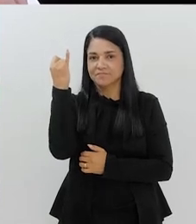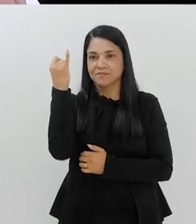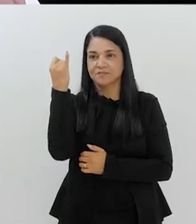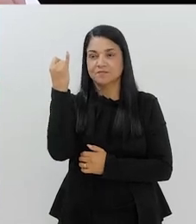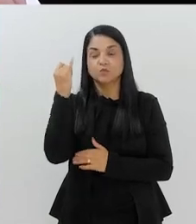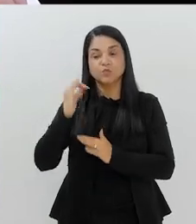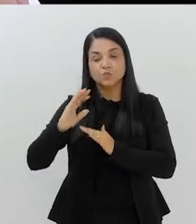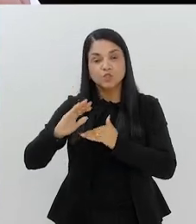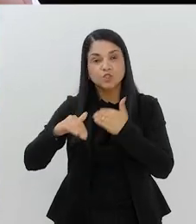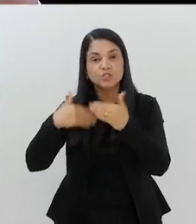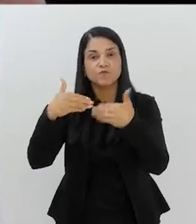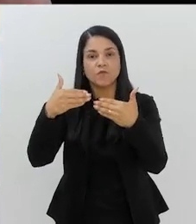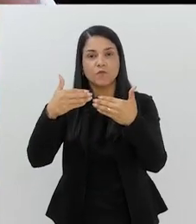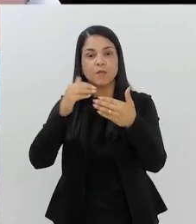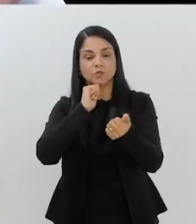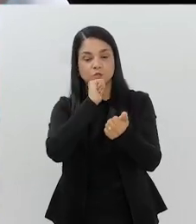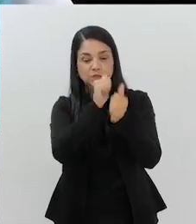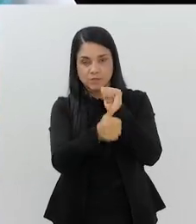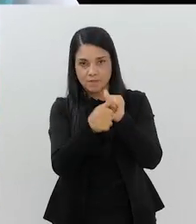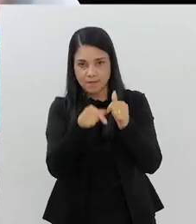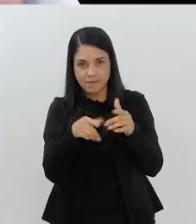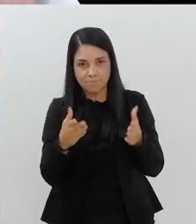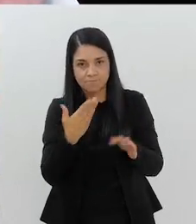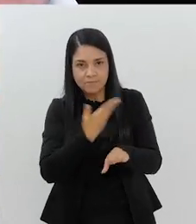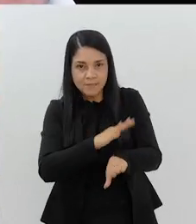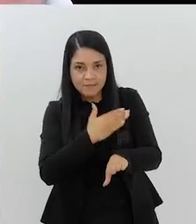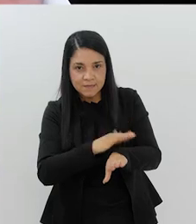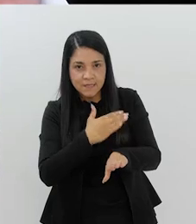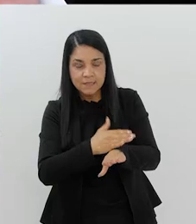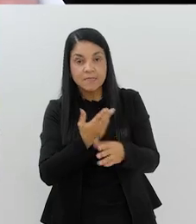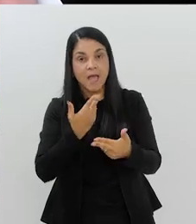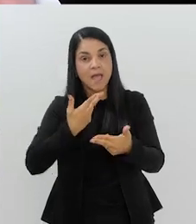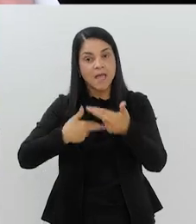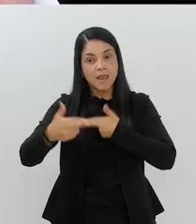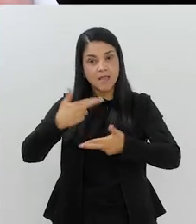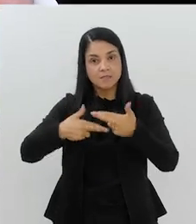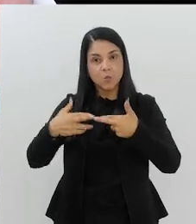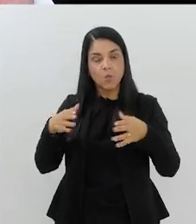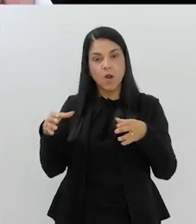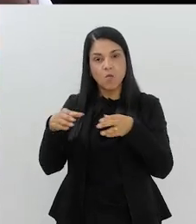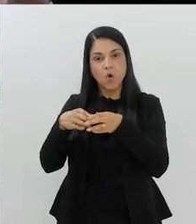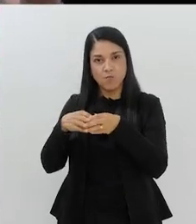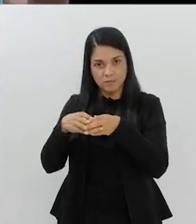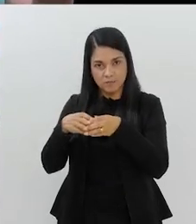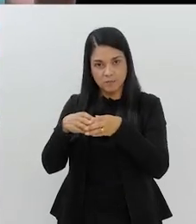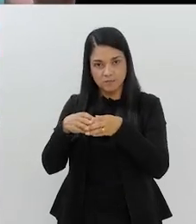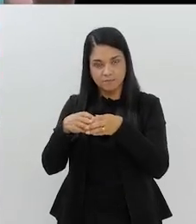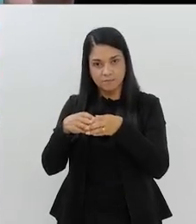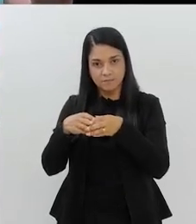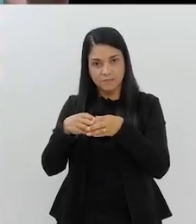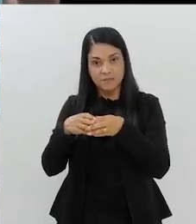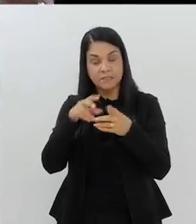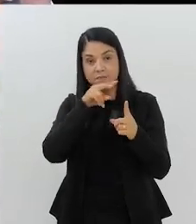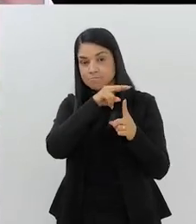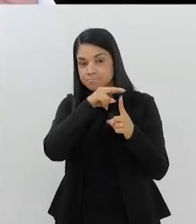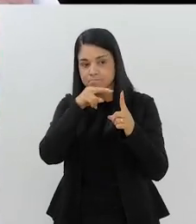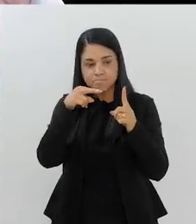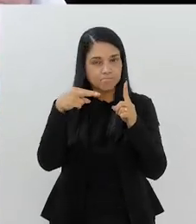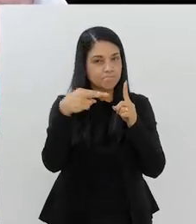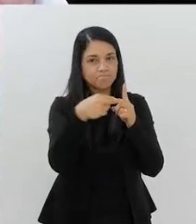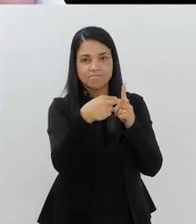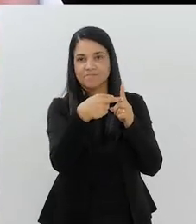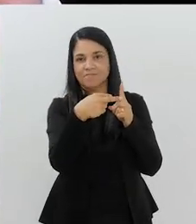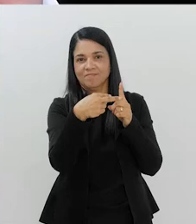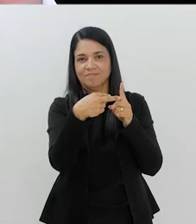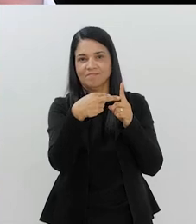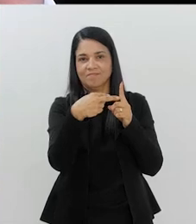fundamental. Muito. No desenvolvimento dos atletas, na relação com a comunidade, na